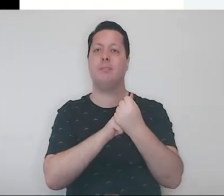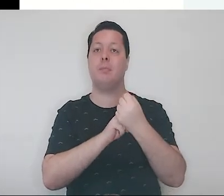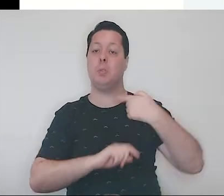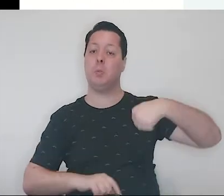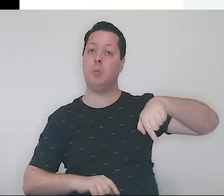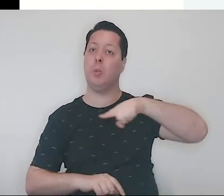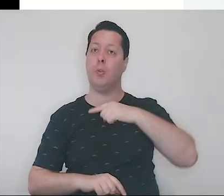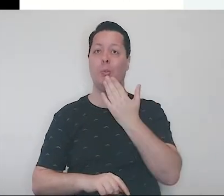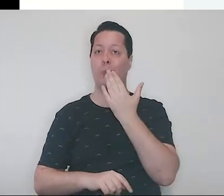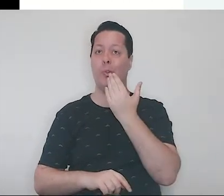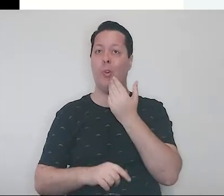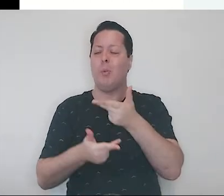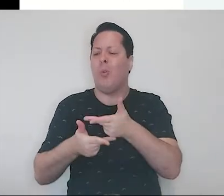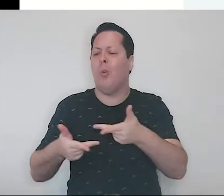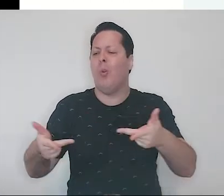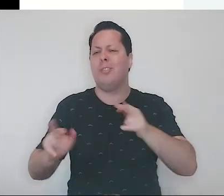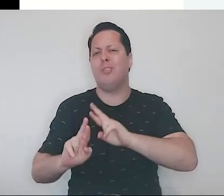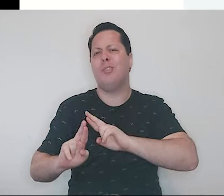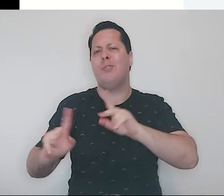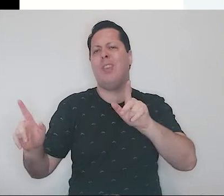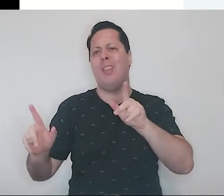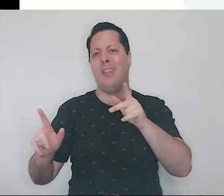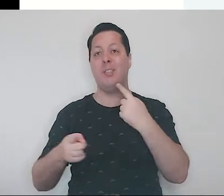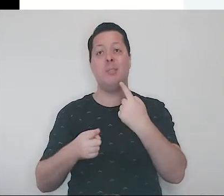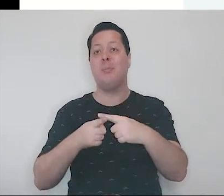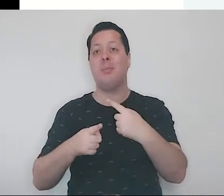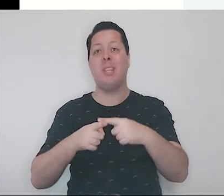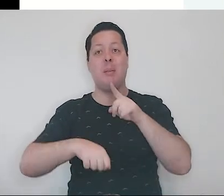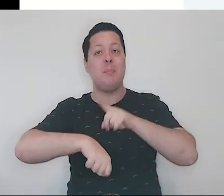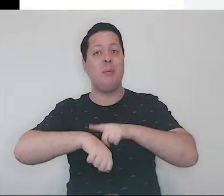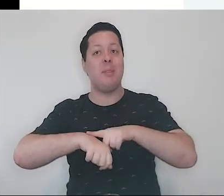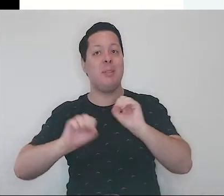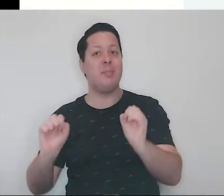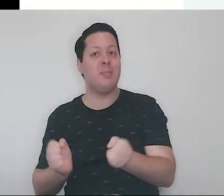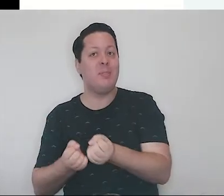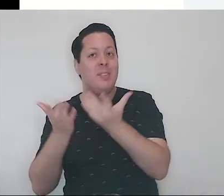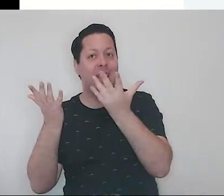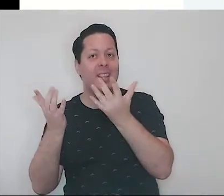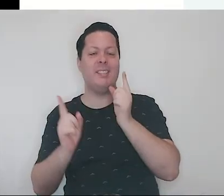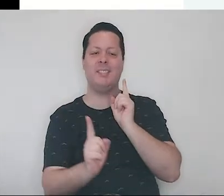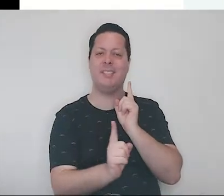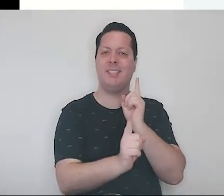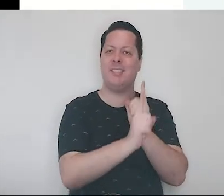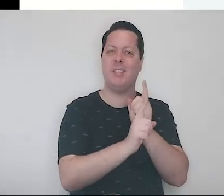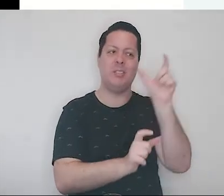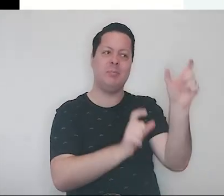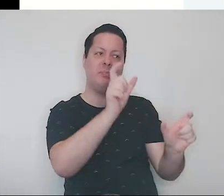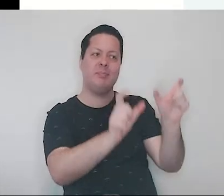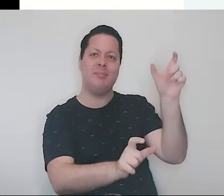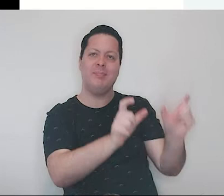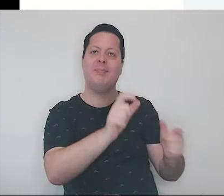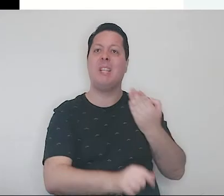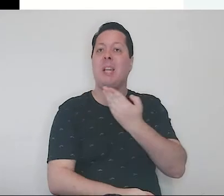diferente do dia a dia, nas festas, encontro com pessoas, amigos,